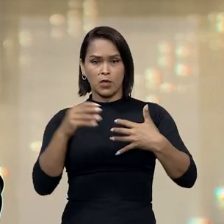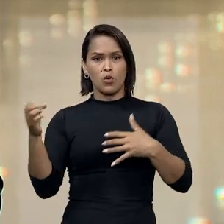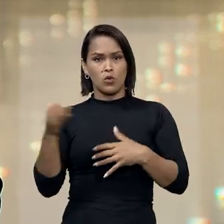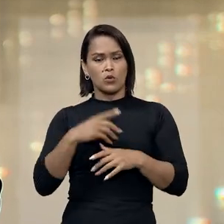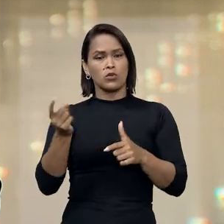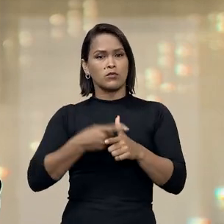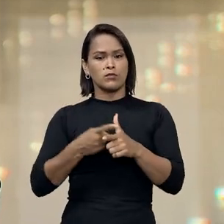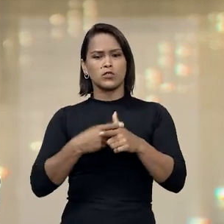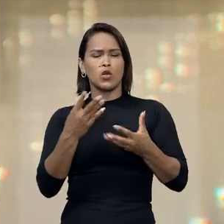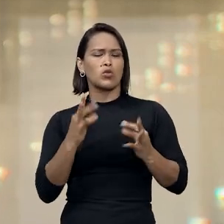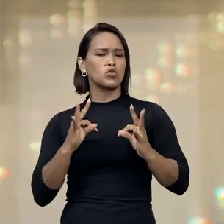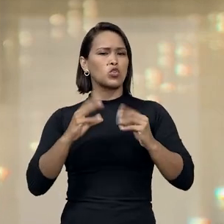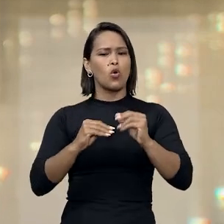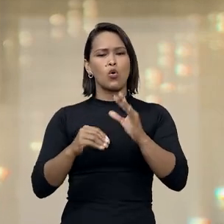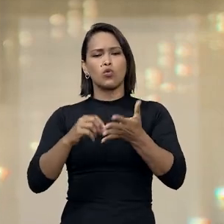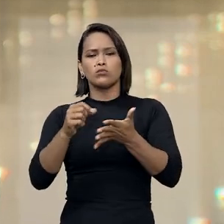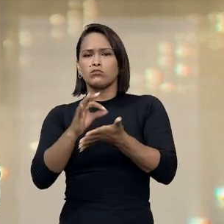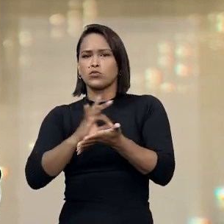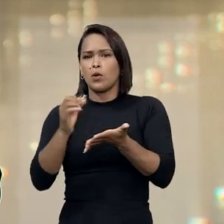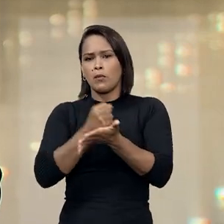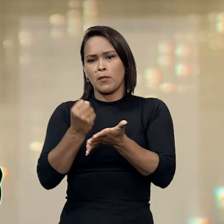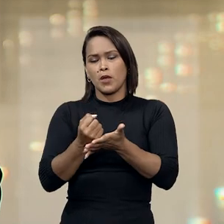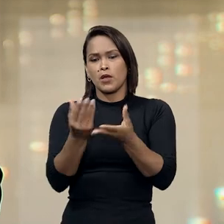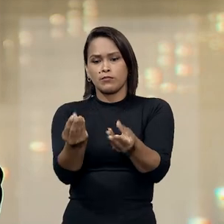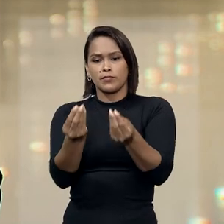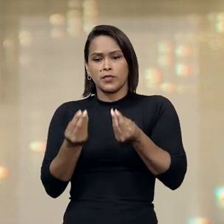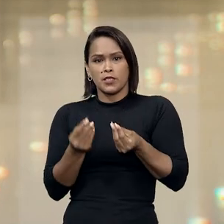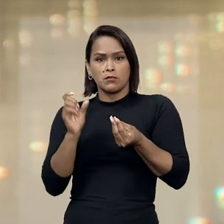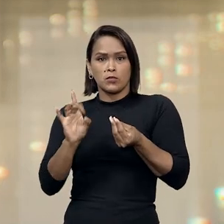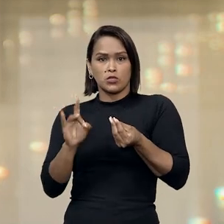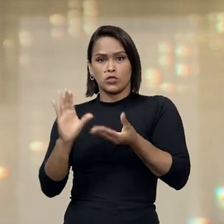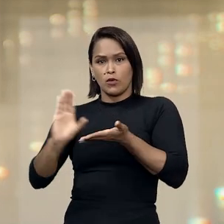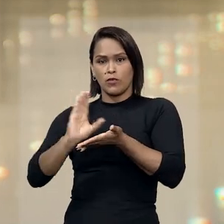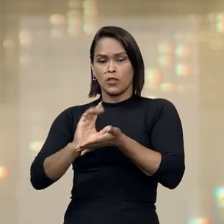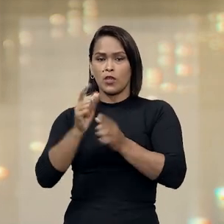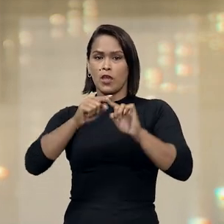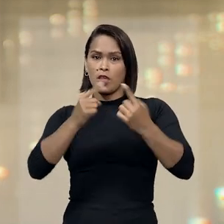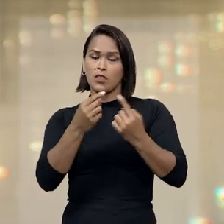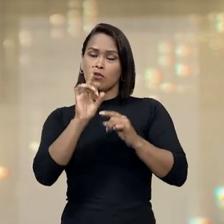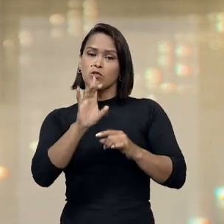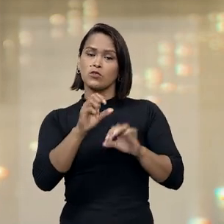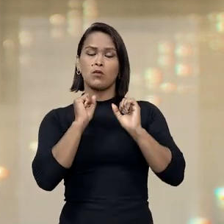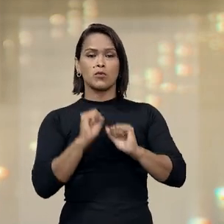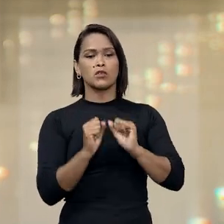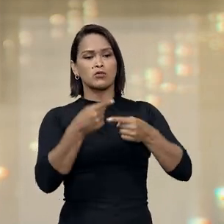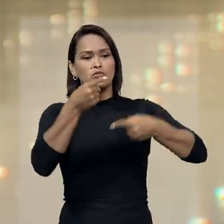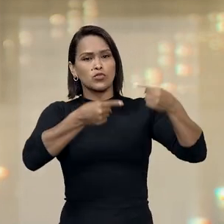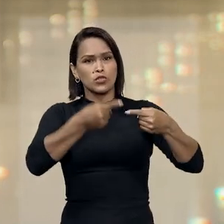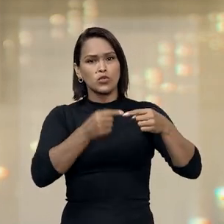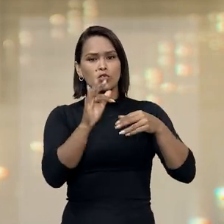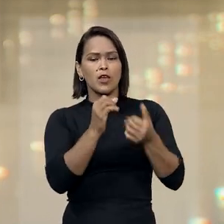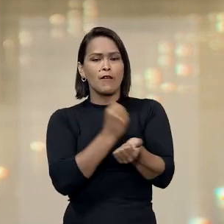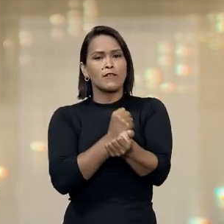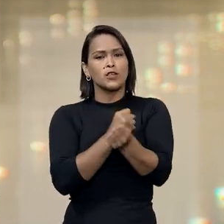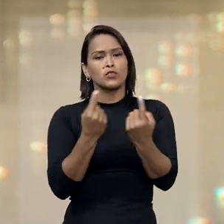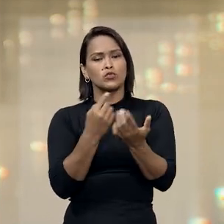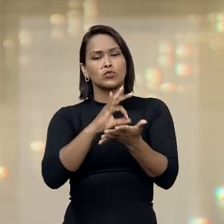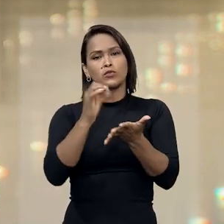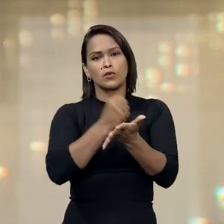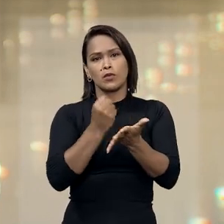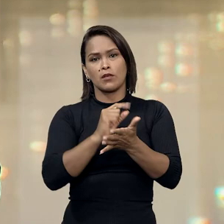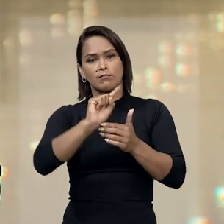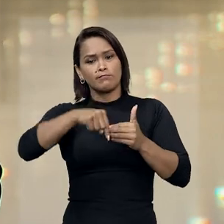devedor assumiria o negócio apenas com o recebimento dos bens. Por isso, só poderia discutir eventuais vícios contratuais